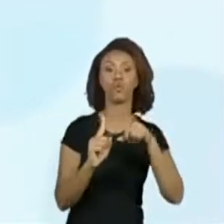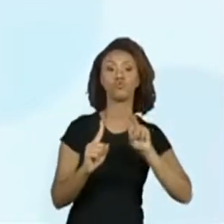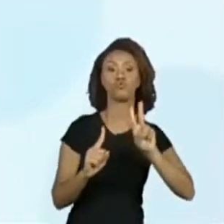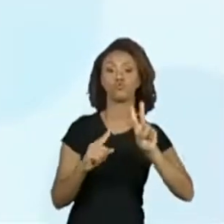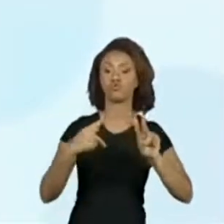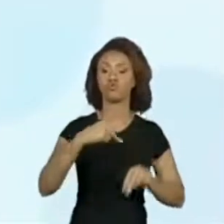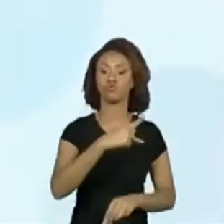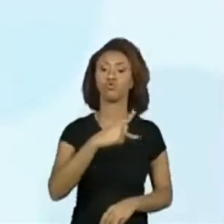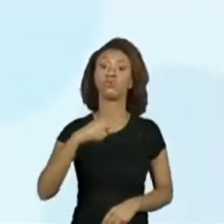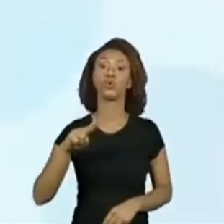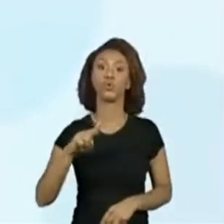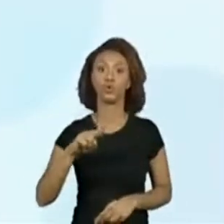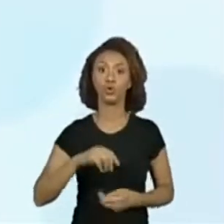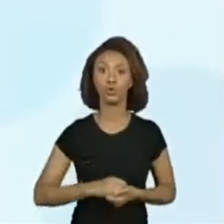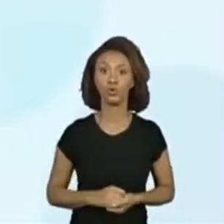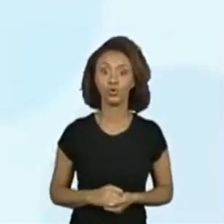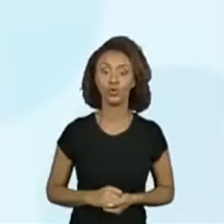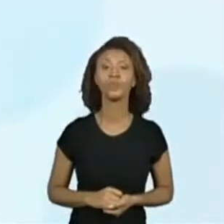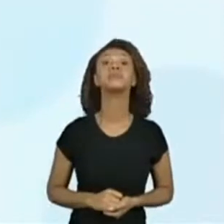então eu vou ler, ó.